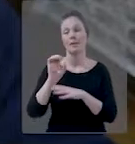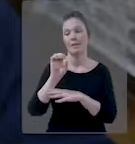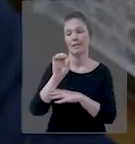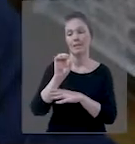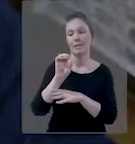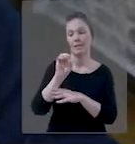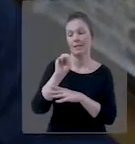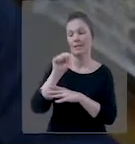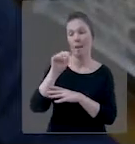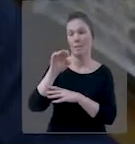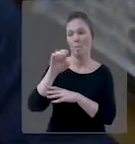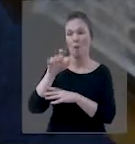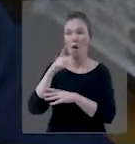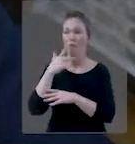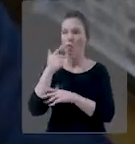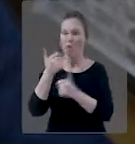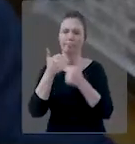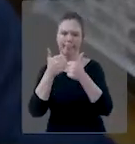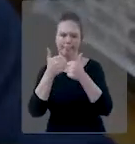Aí aí